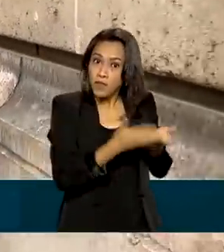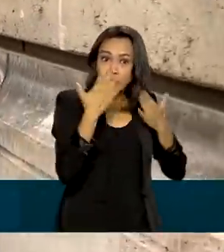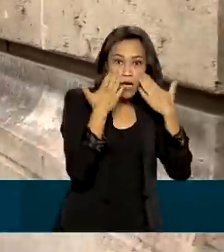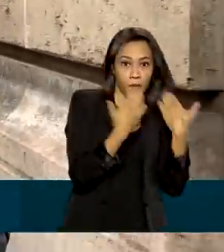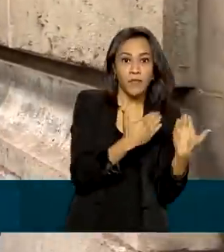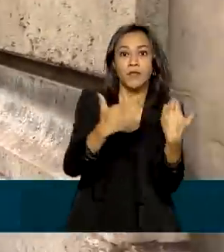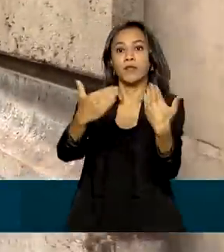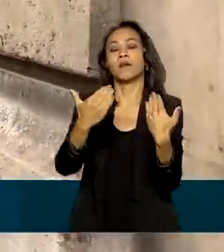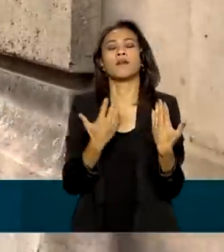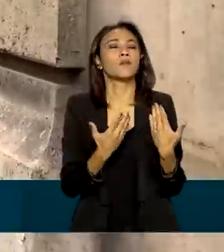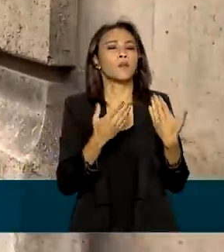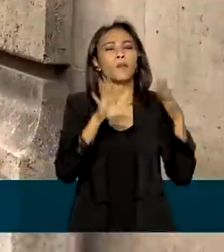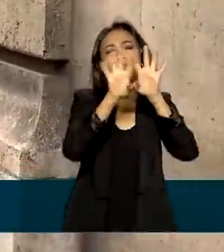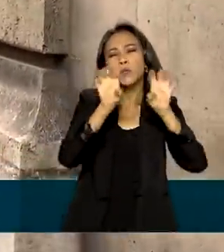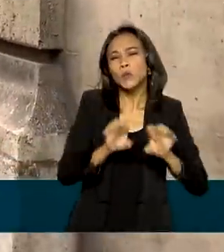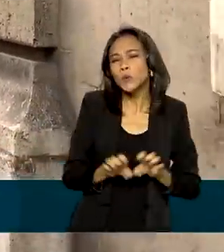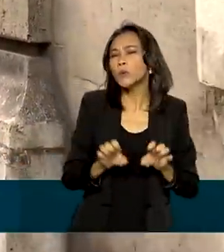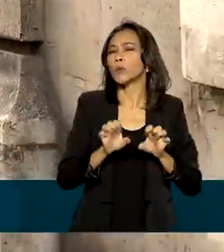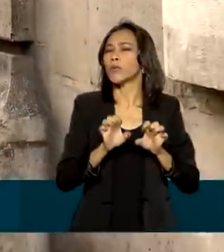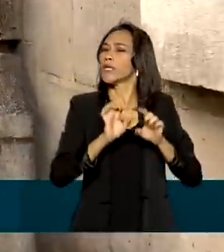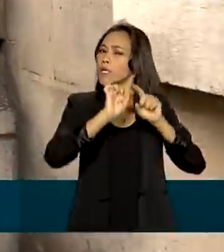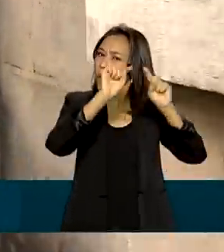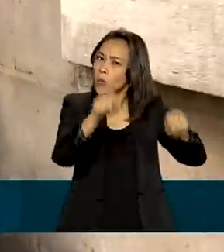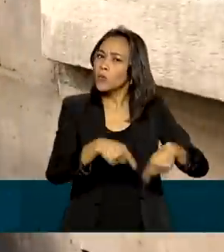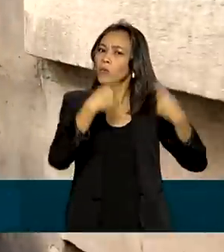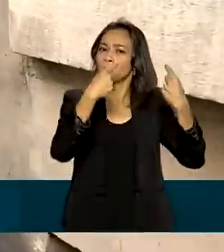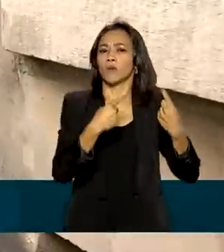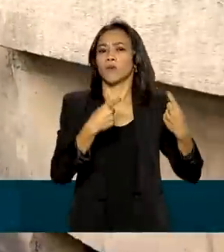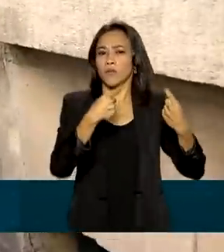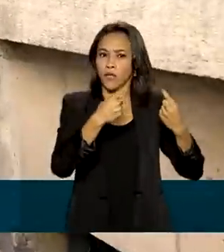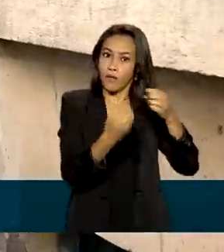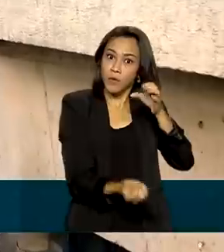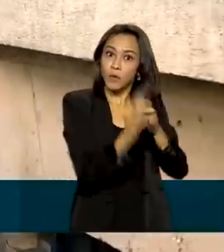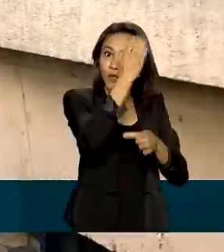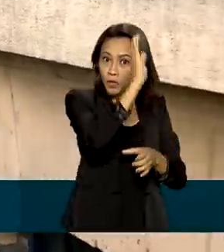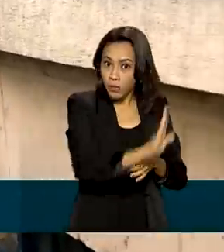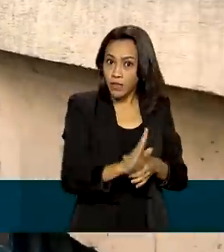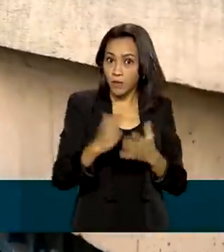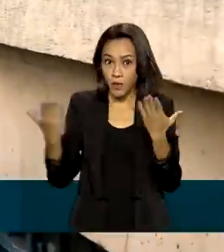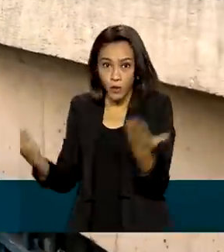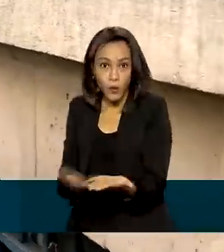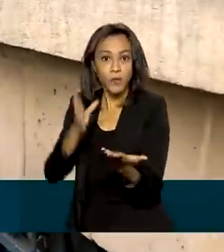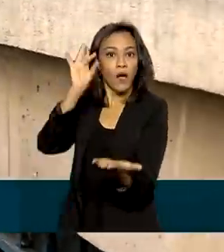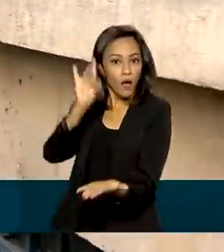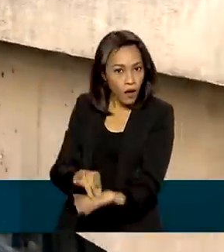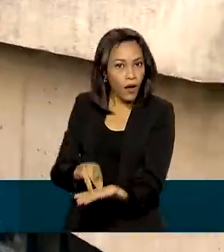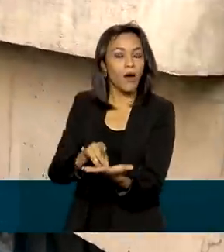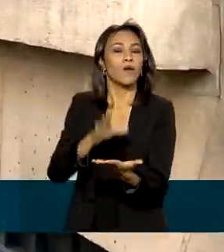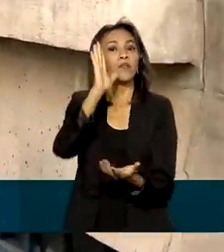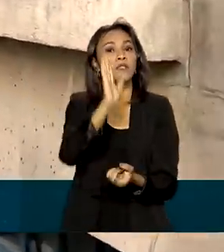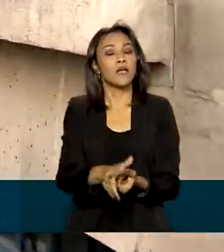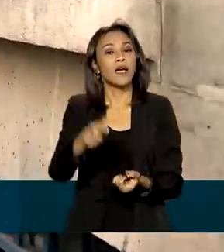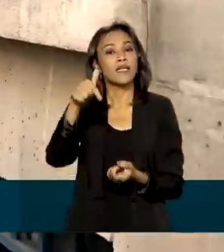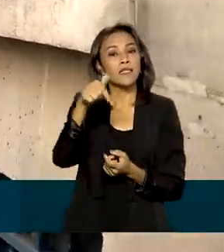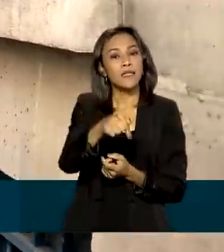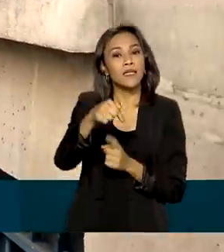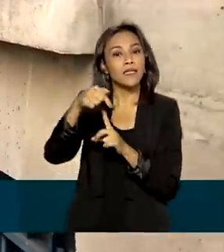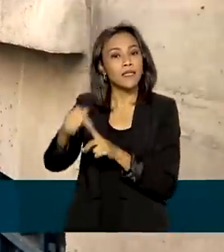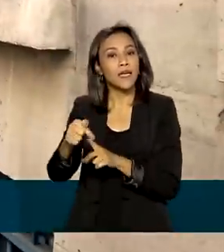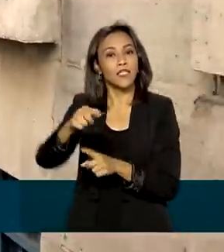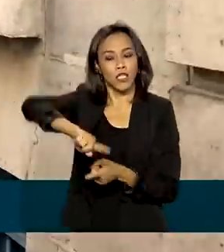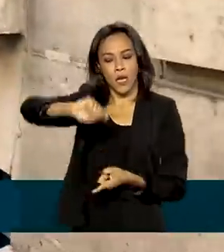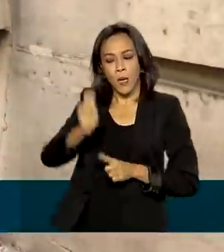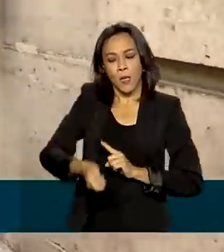de infraestrutura ousado que estava nascendo, mas que hoje é uma realidade. Realizamos 77 leilões